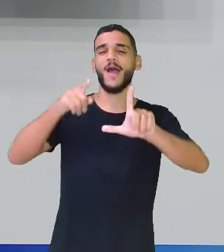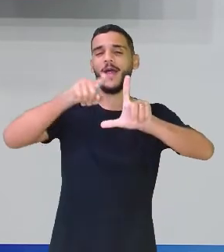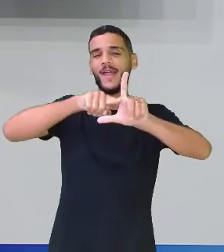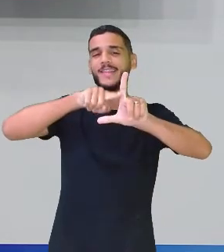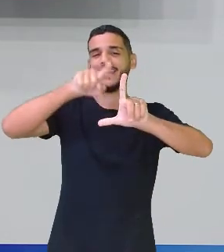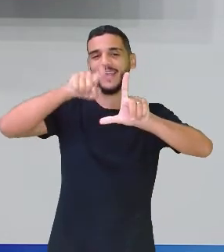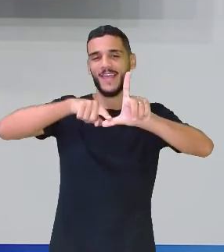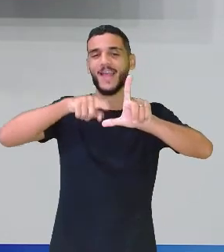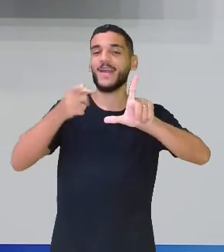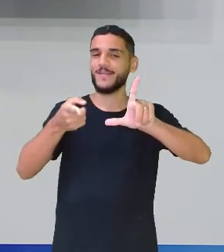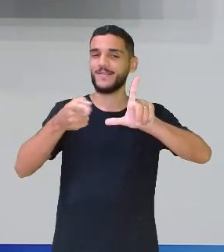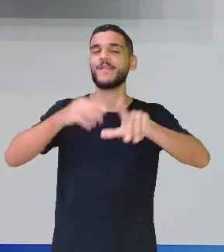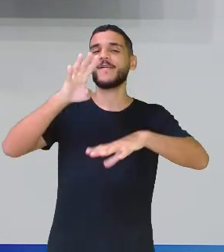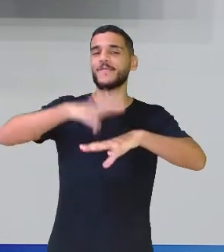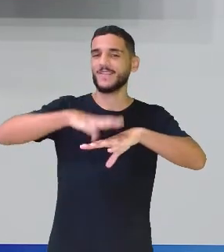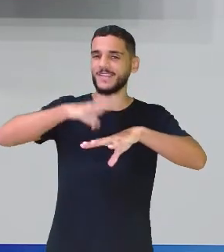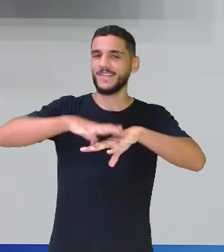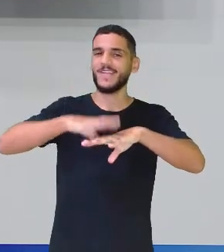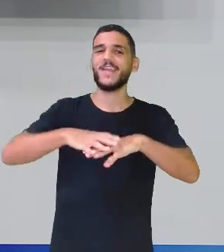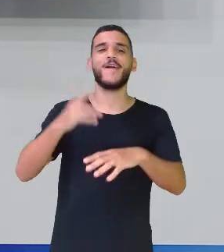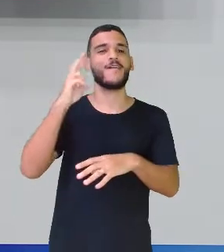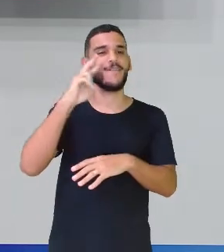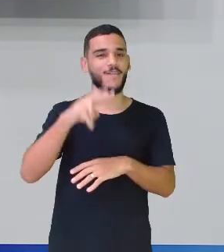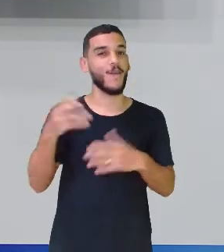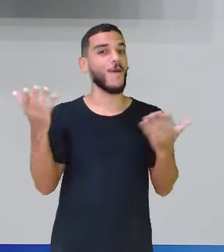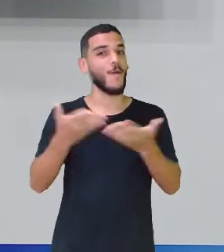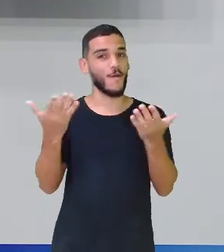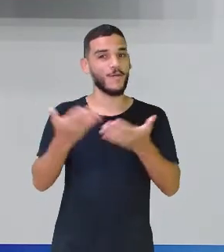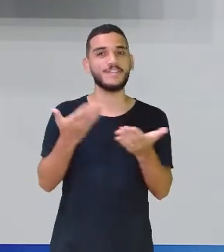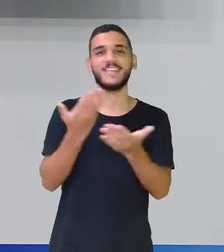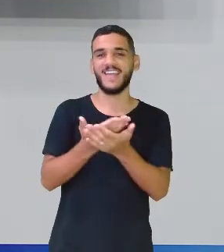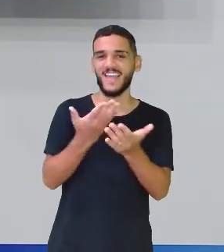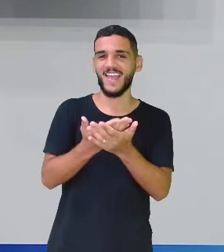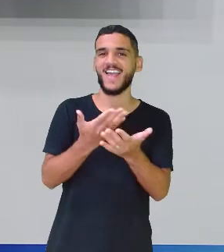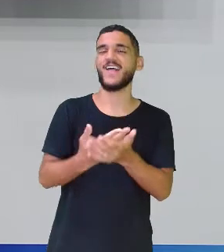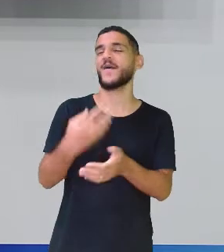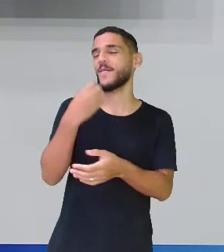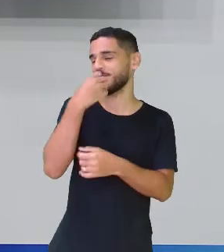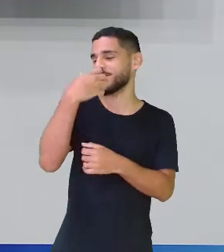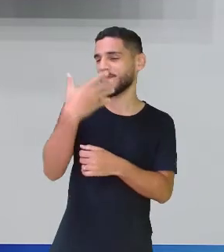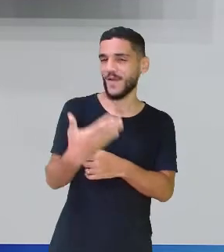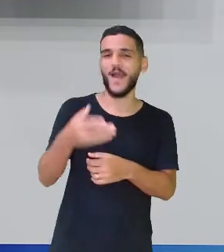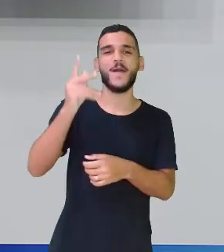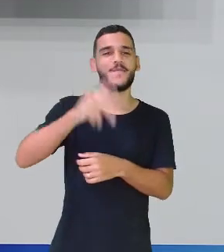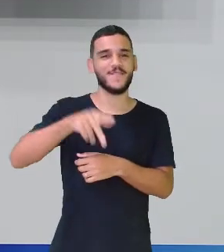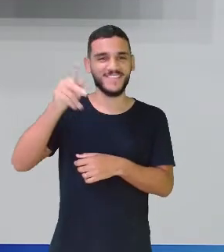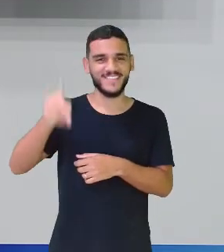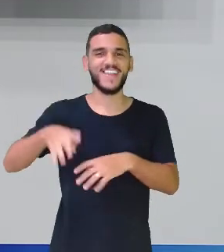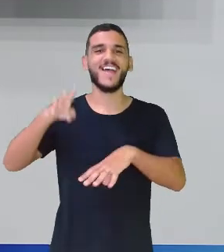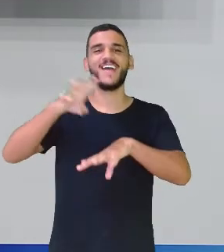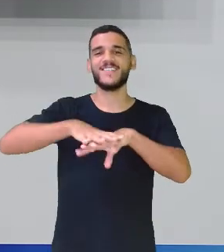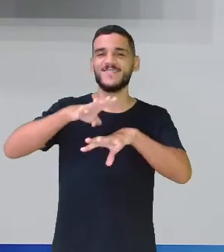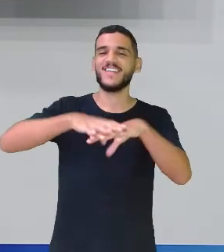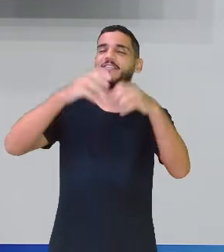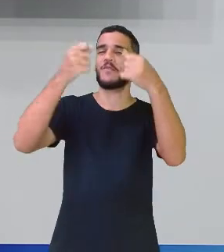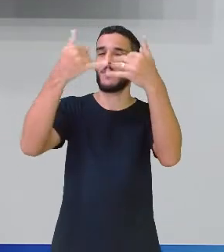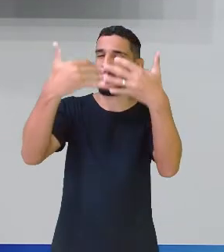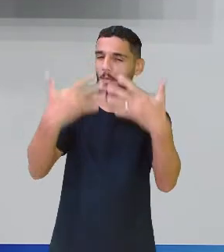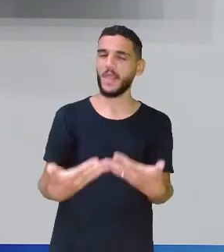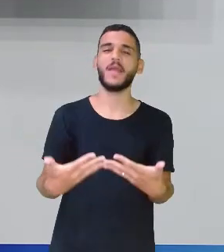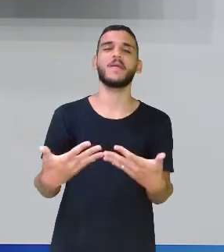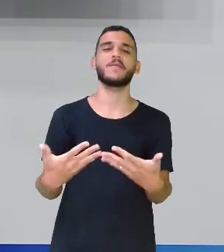com matemática? Eu vi, né? Hoje a aula foi potente, a professora Massinha explicou bastante para vocês sobre